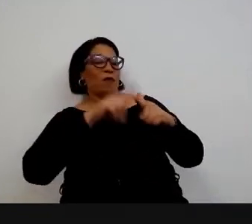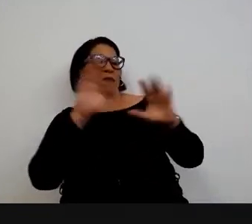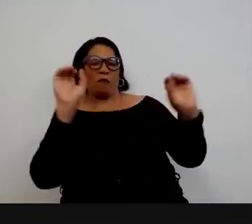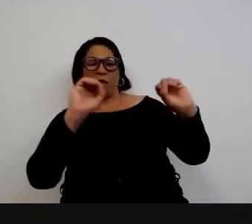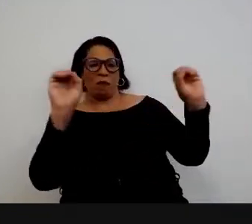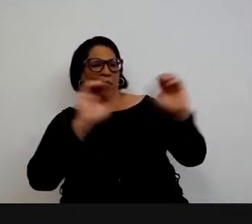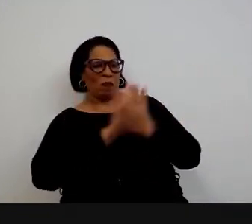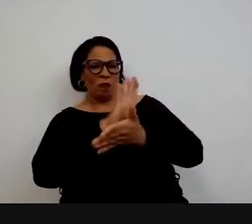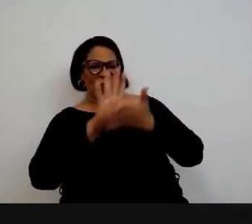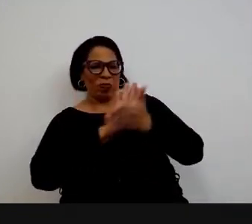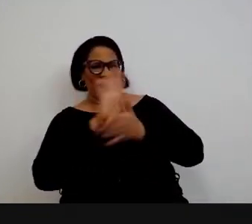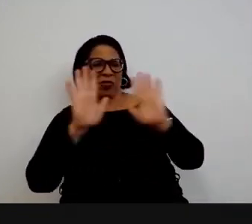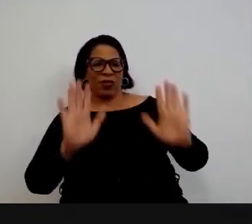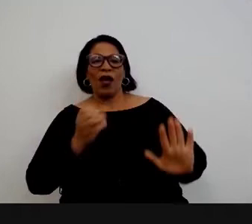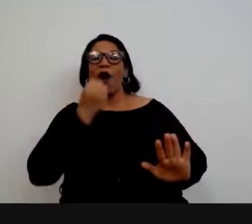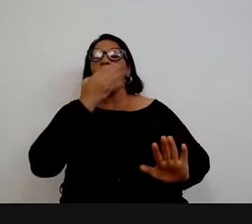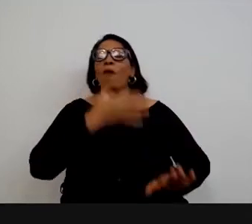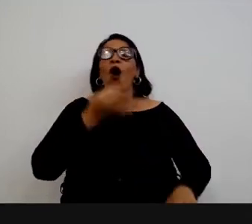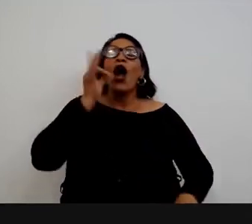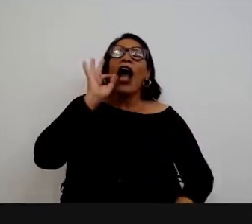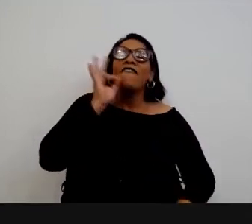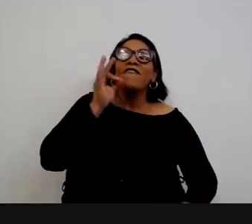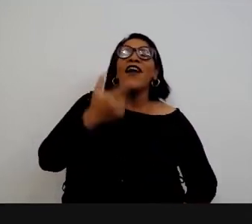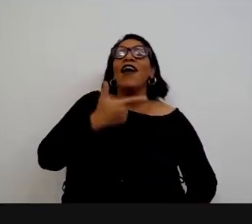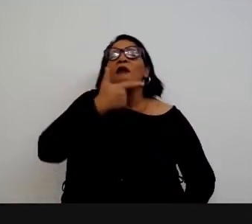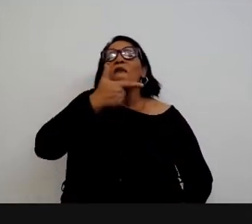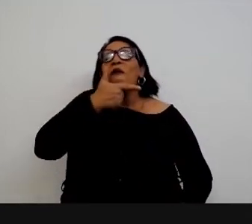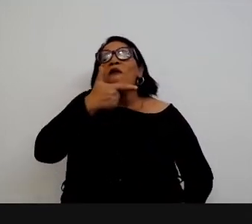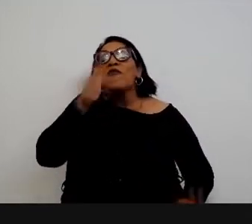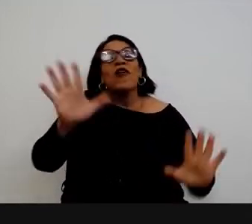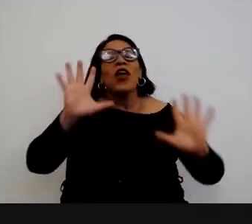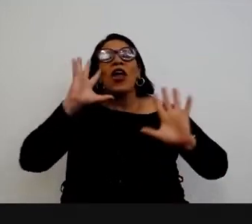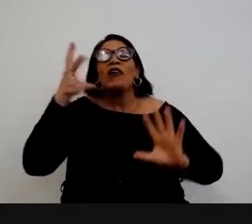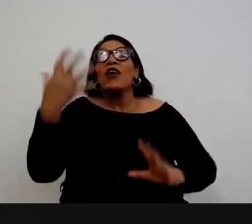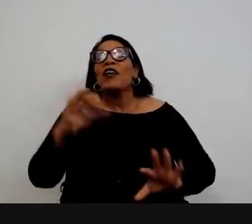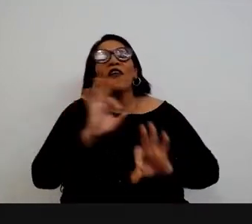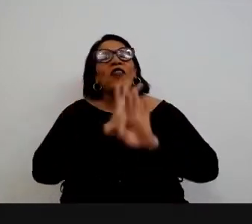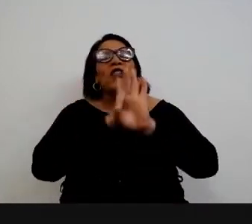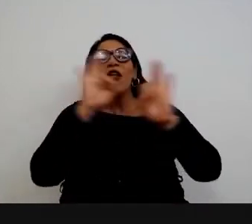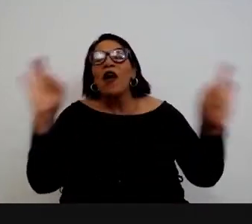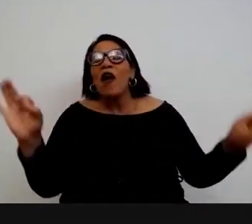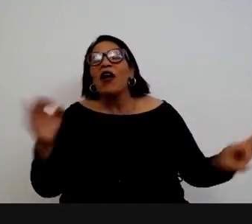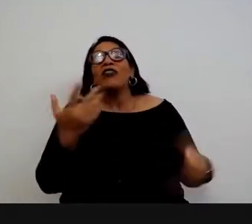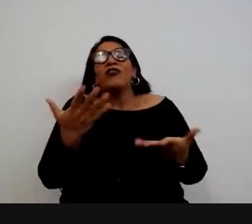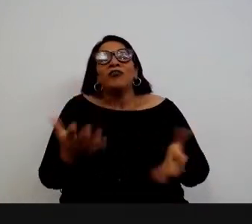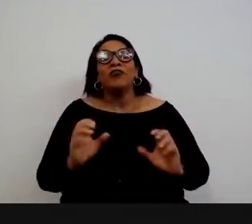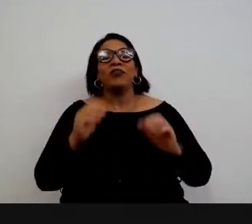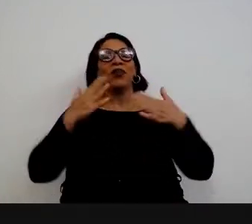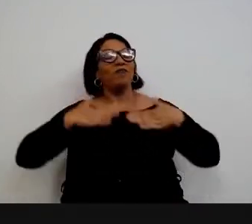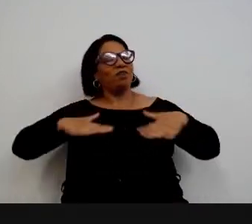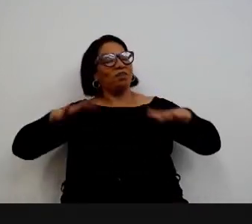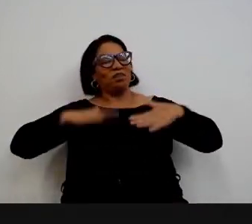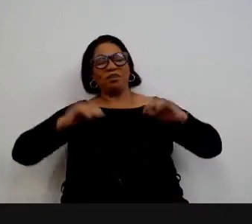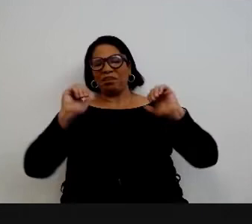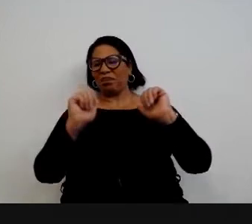Nada que um bom café e um pão de queijo não resolvam. Então, está tranquilo.